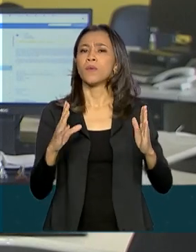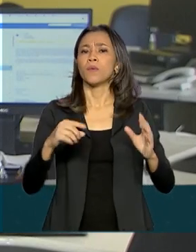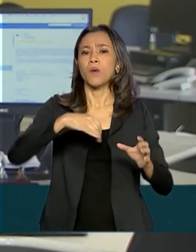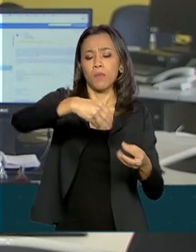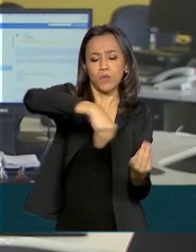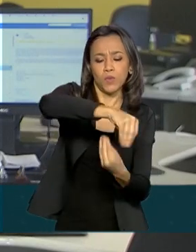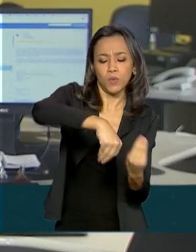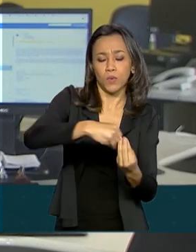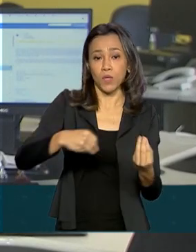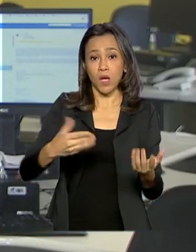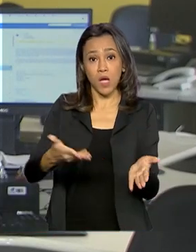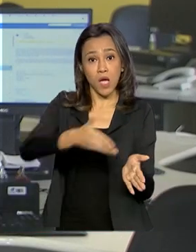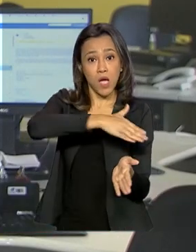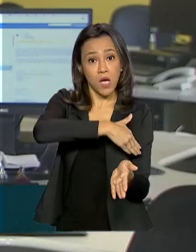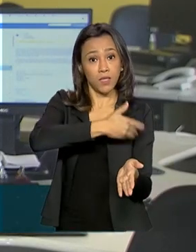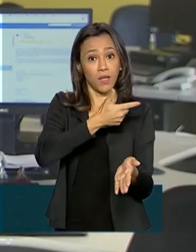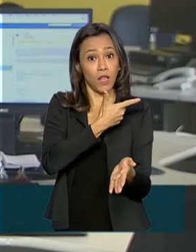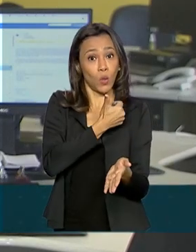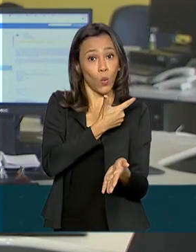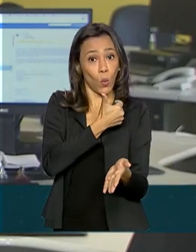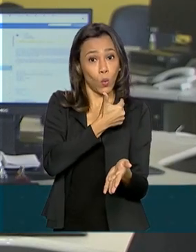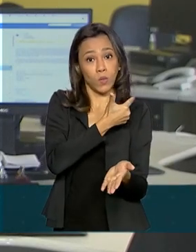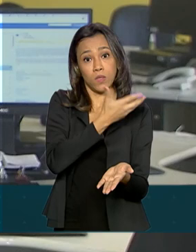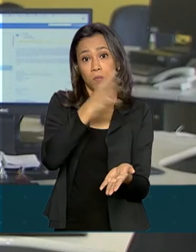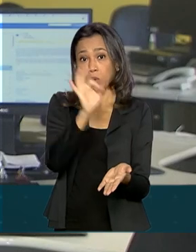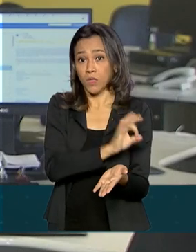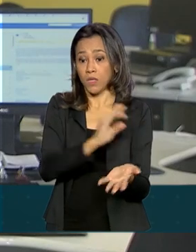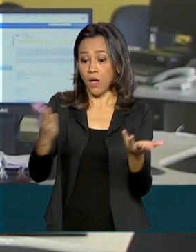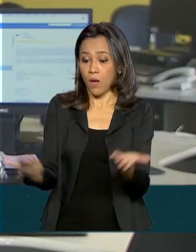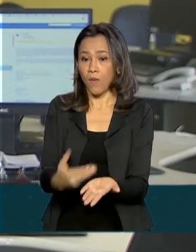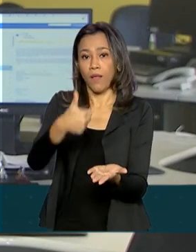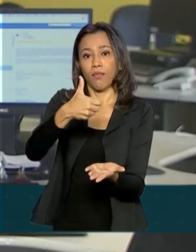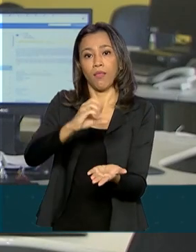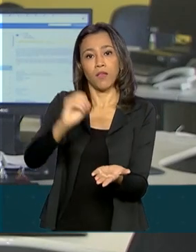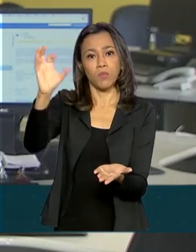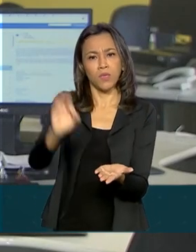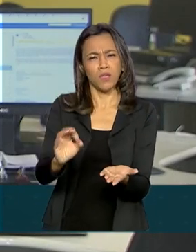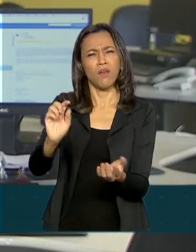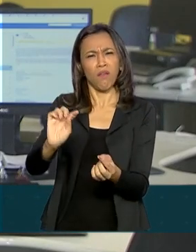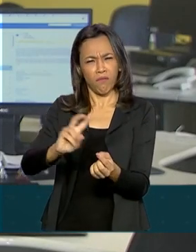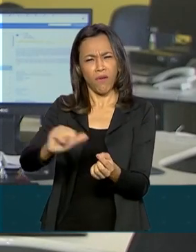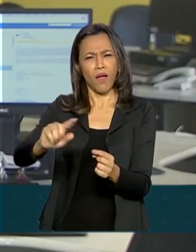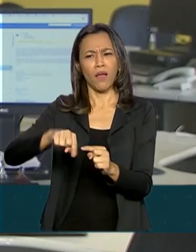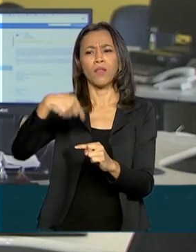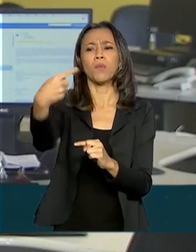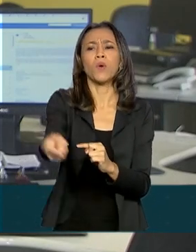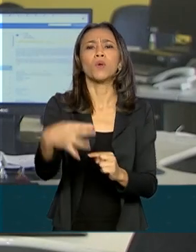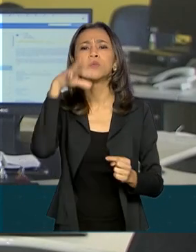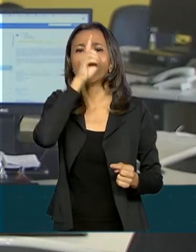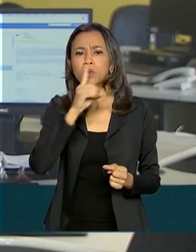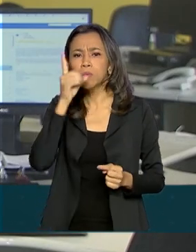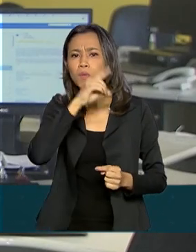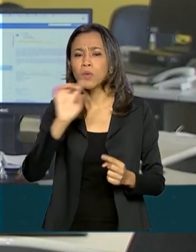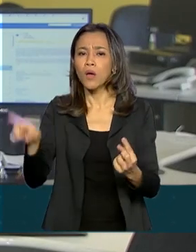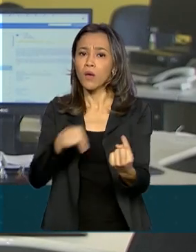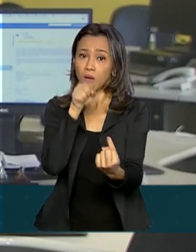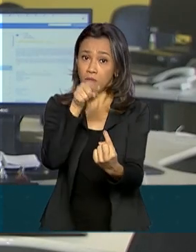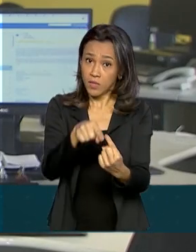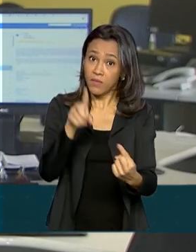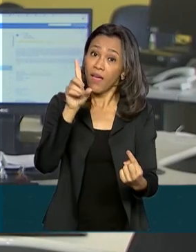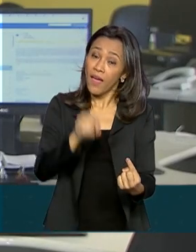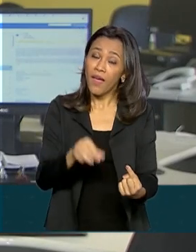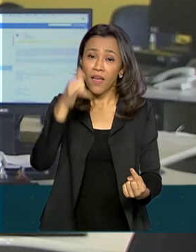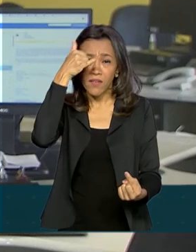Ele caiu de 12% para 10%. A medida entrou em vigor ontem e vale até o próximo domingo. O motivo é evitar uma falha no abastecimento,